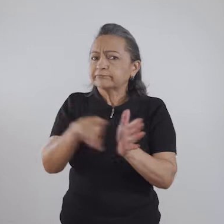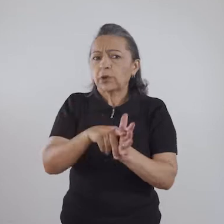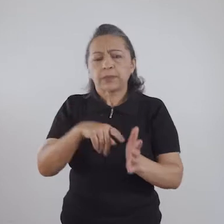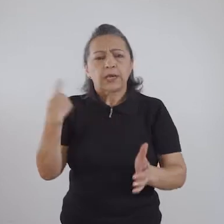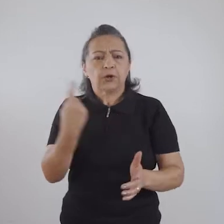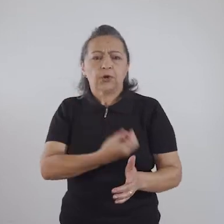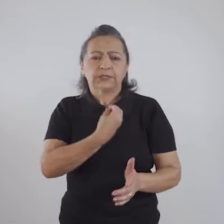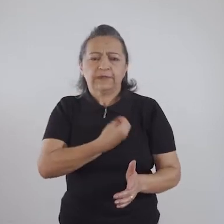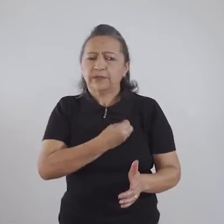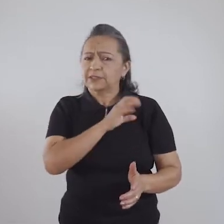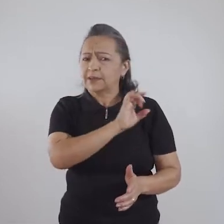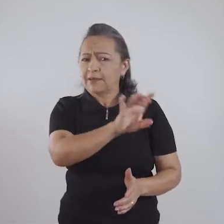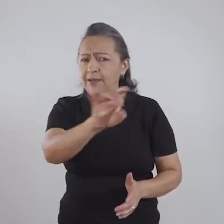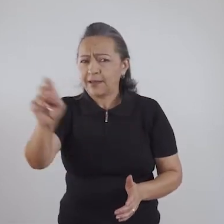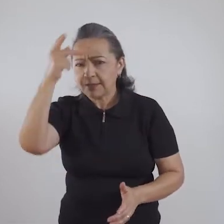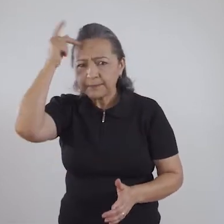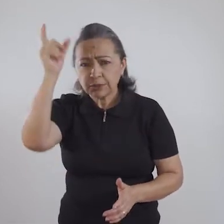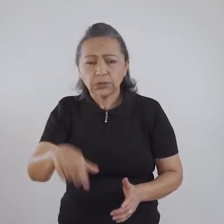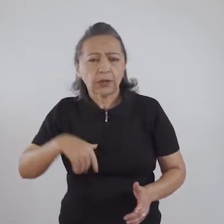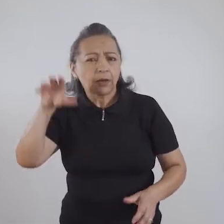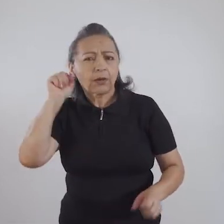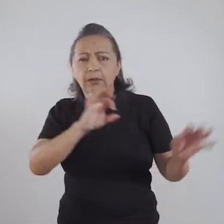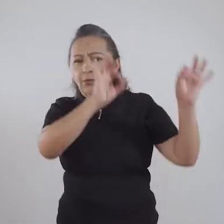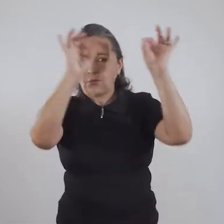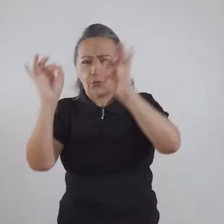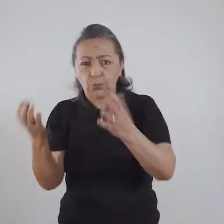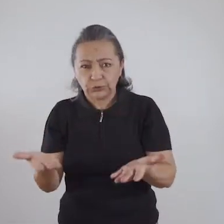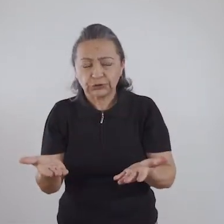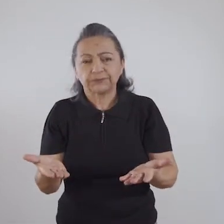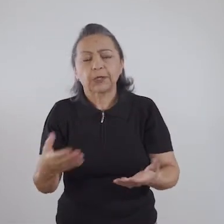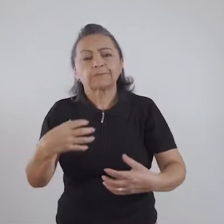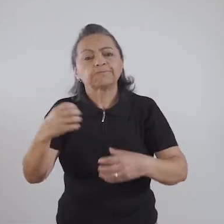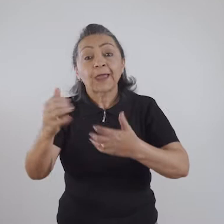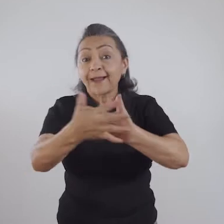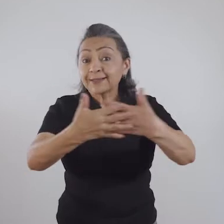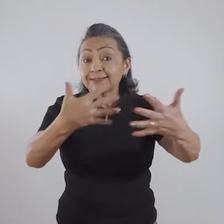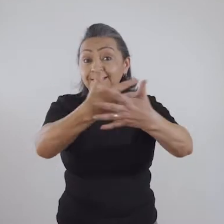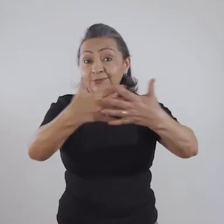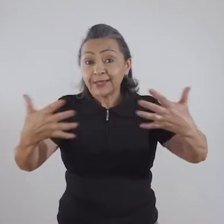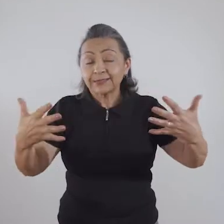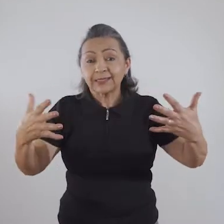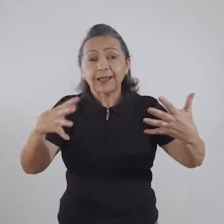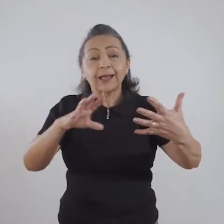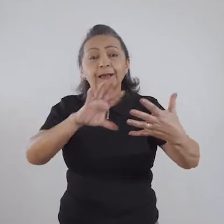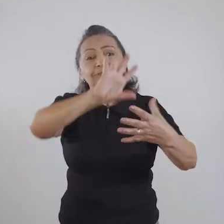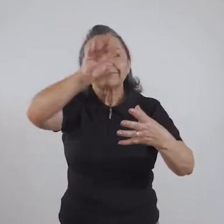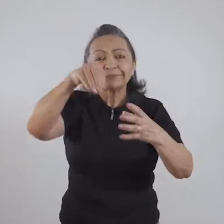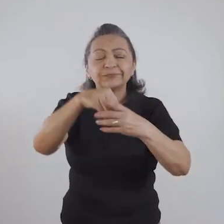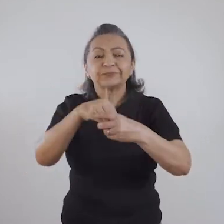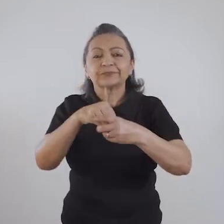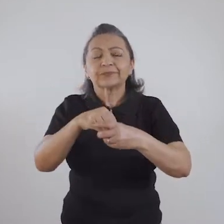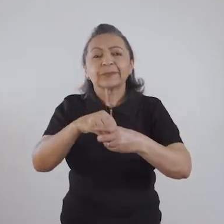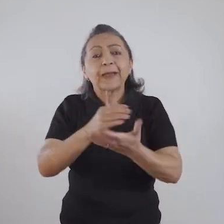cada um de vocês que estão aqui nos escutando hoje. A sexualidade, ela se compõe a partir de